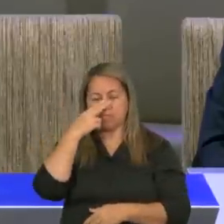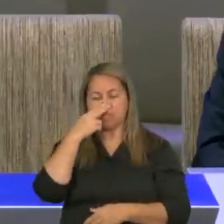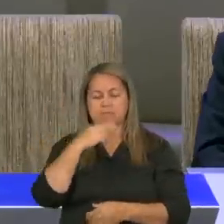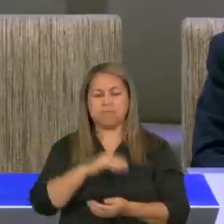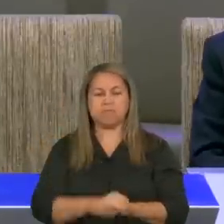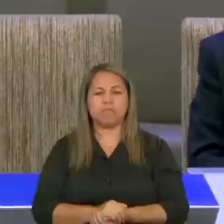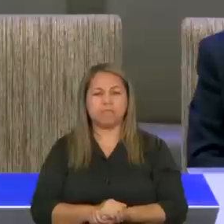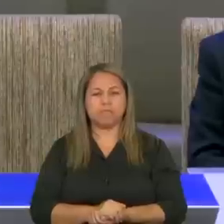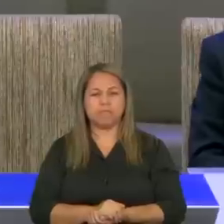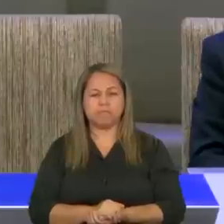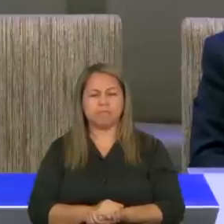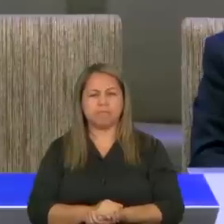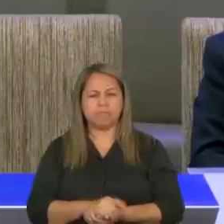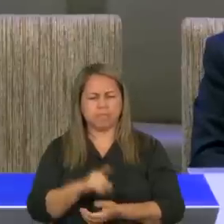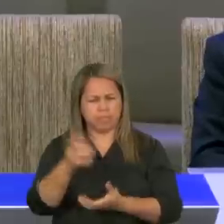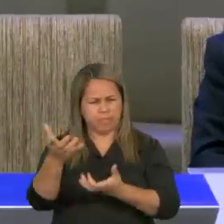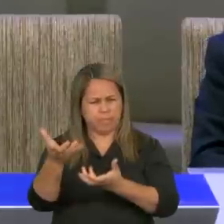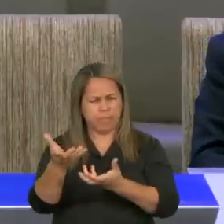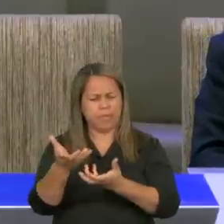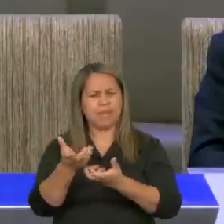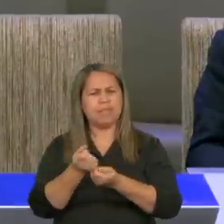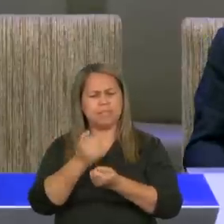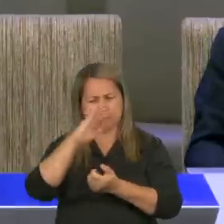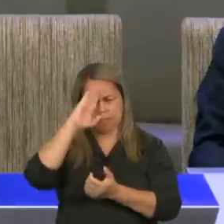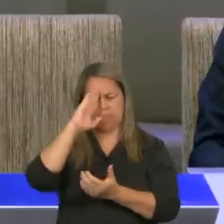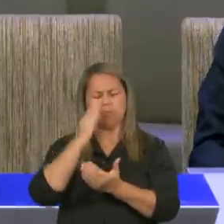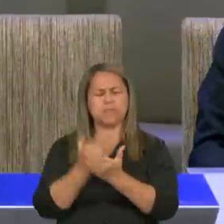receba esta palavra, esta noite,